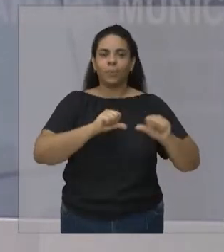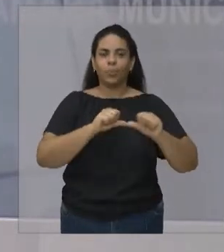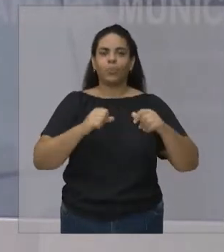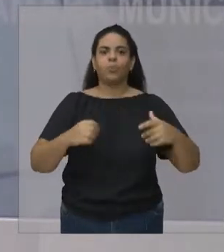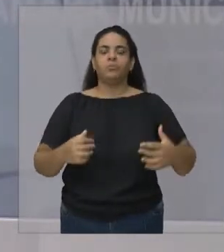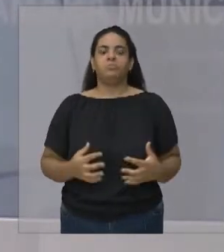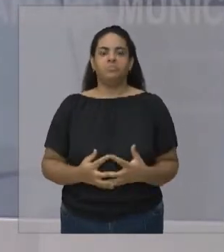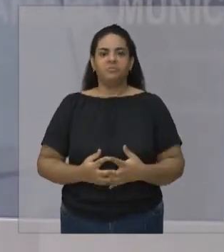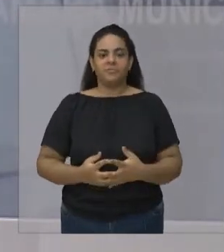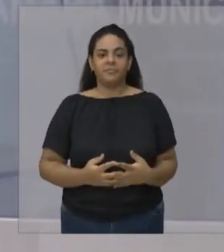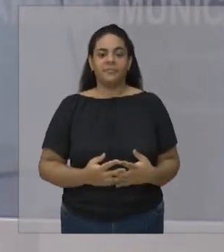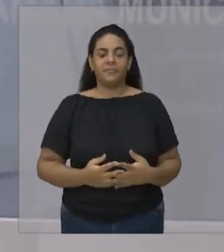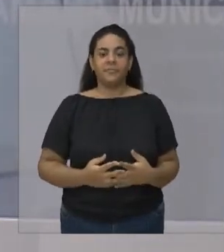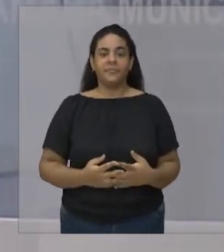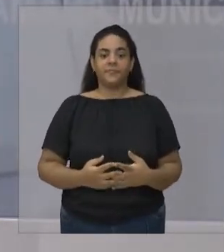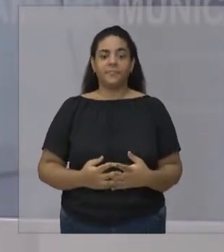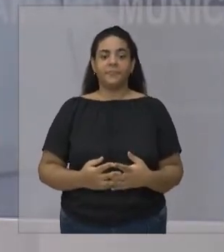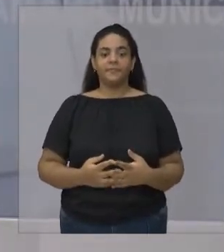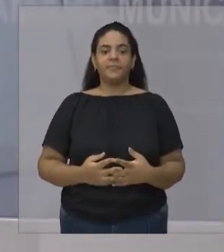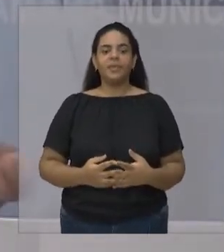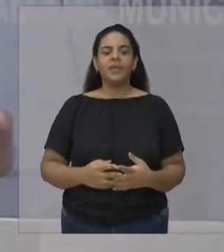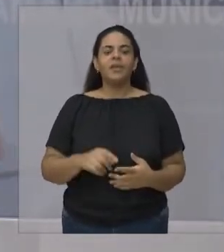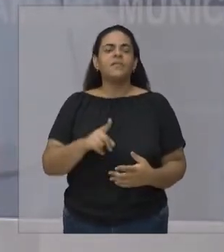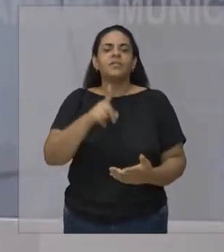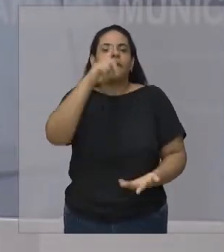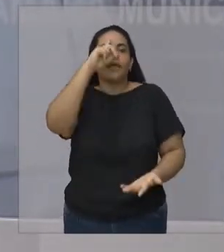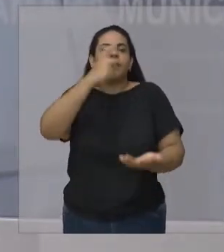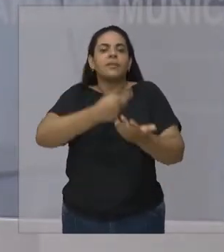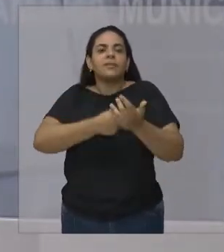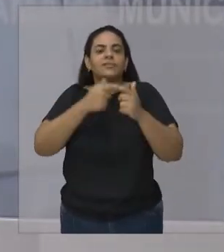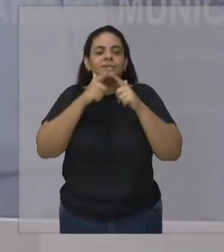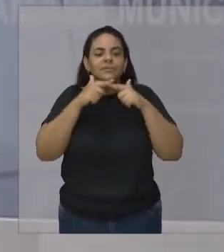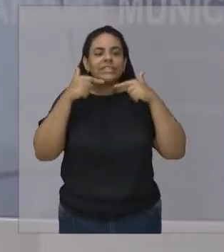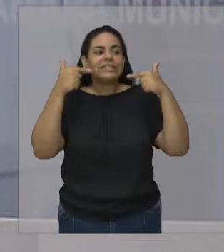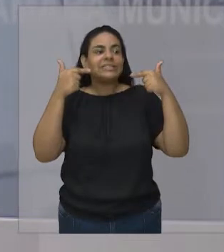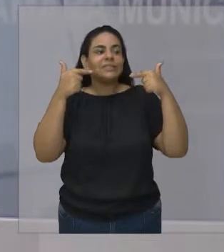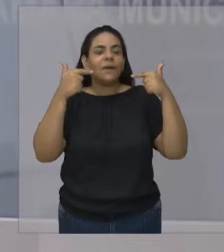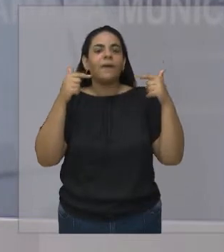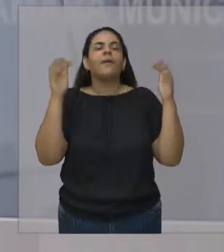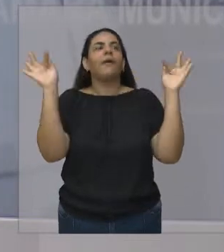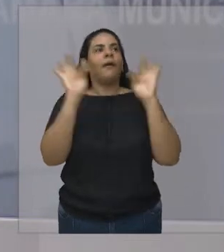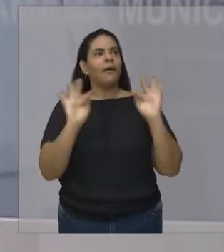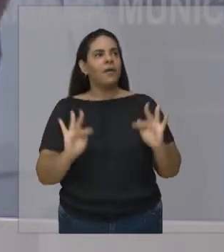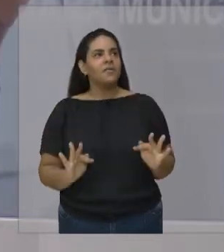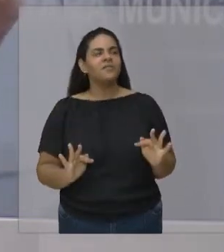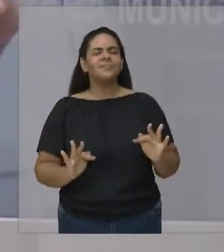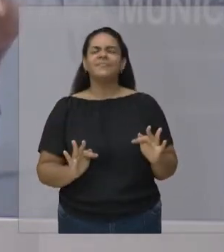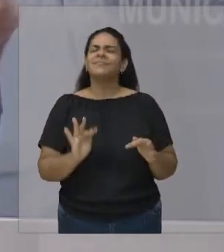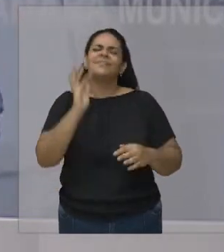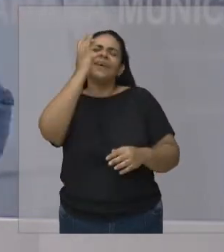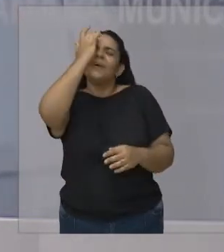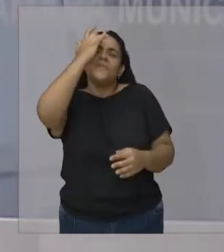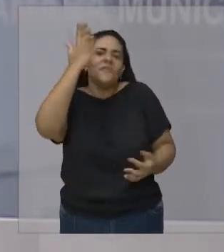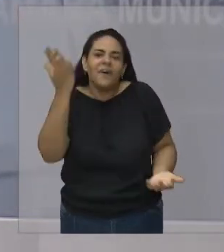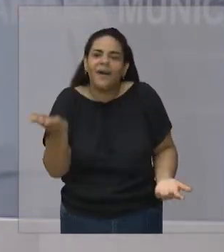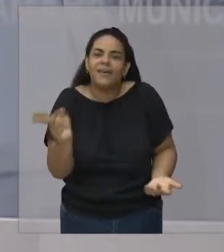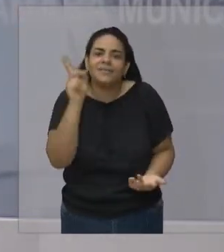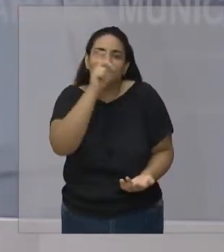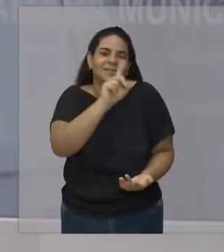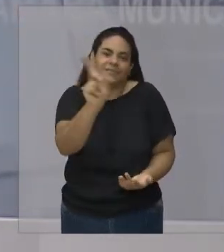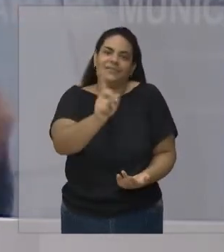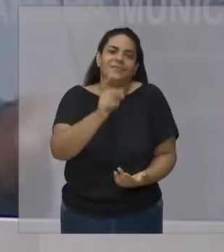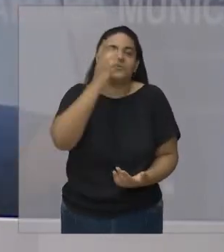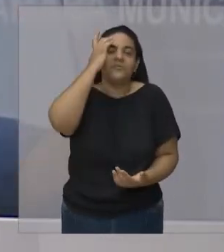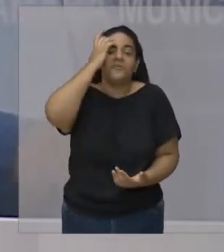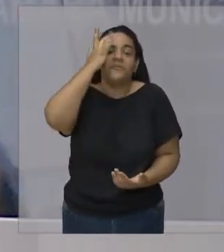na nossa vida E é uma escolha muito simples de fazer Eu escolhi ser feliz Você pode fazer essa escolha Eu escolhi